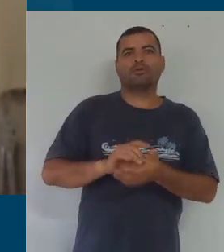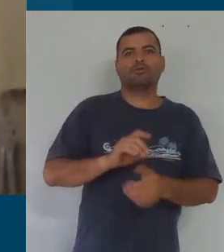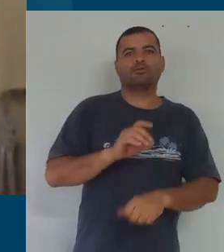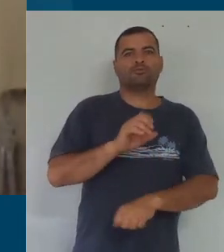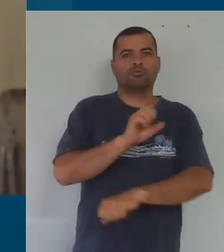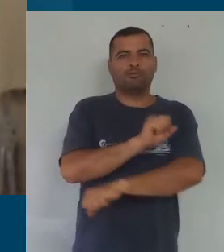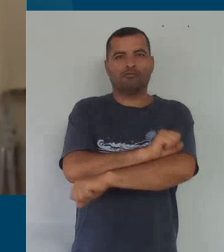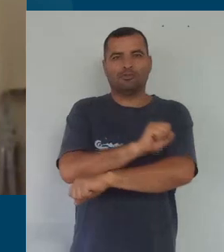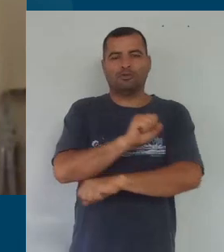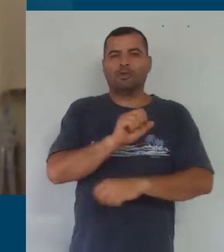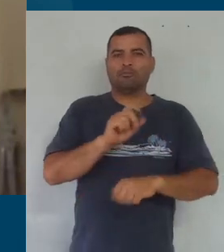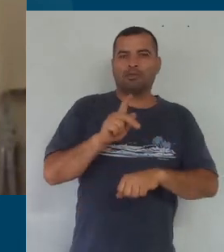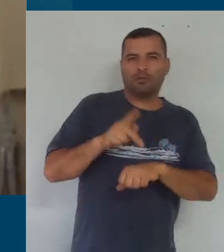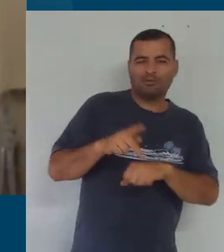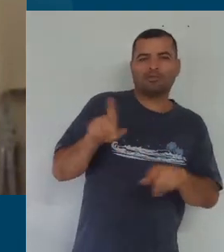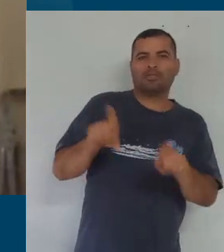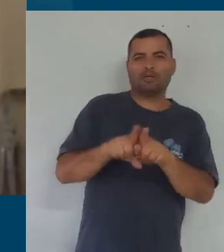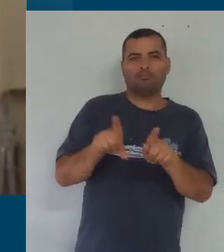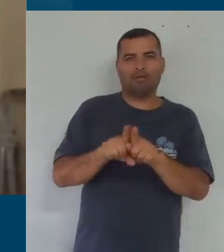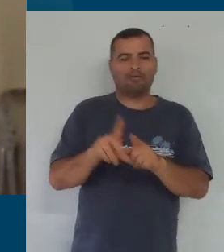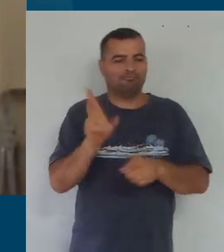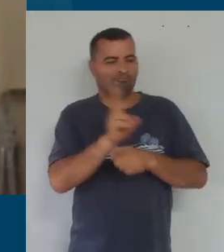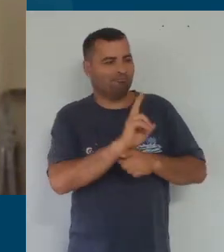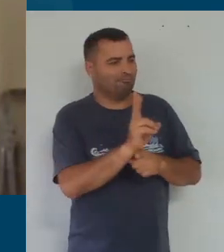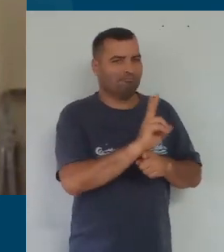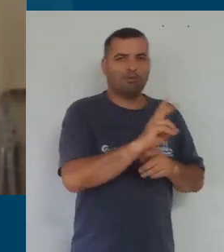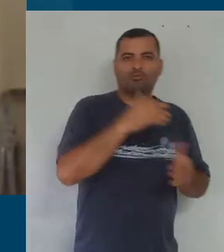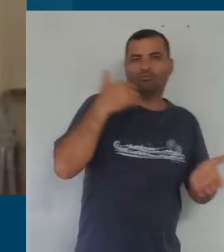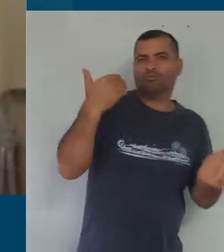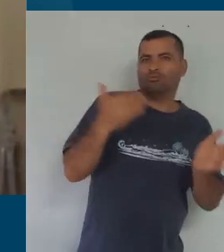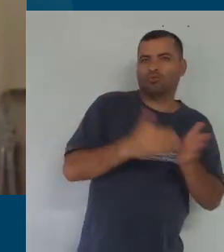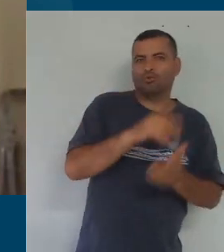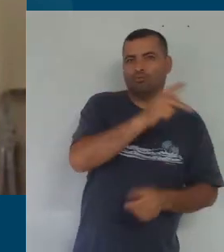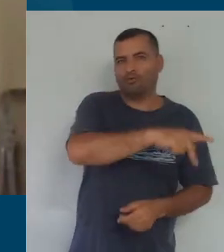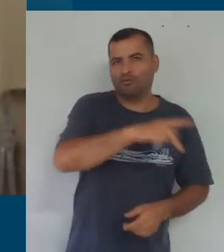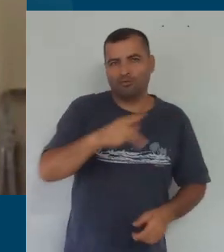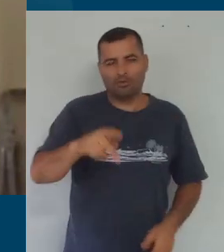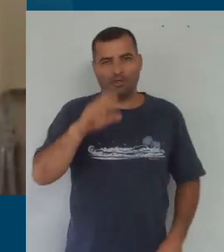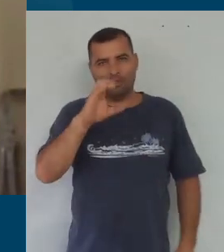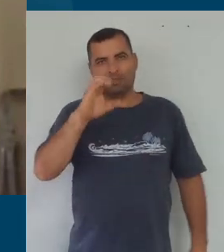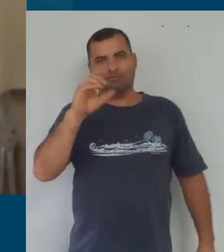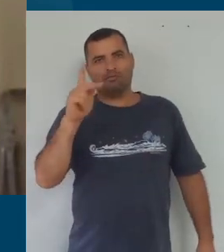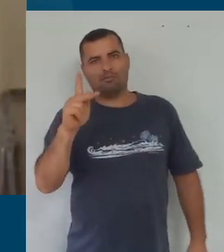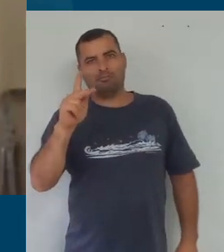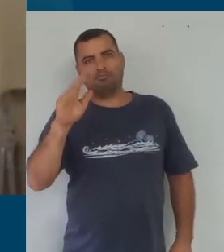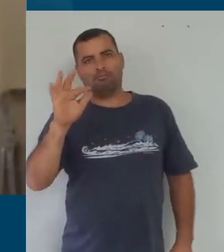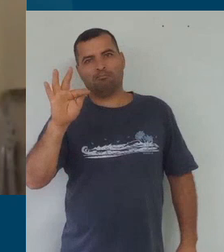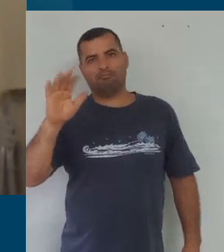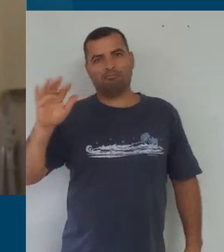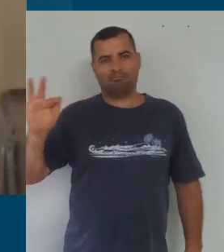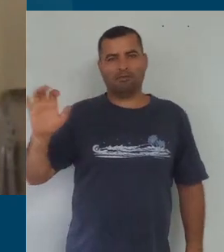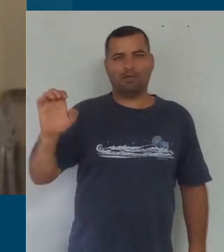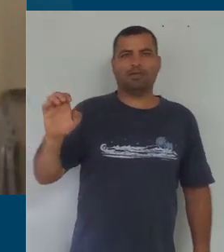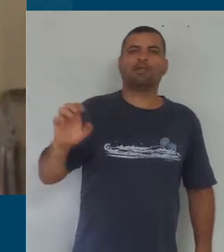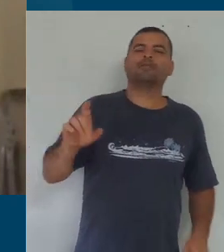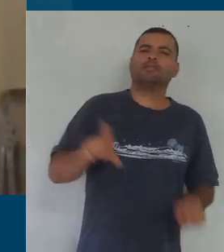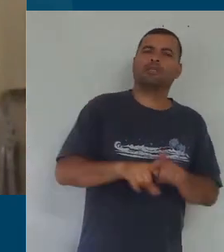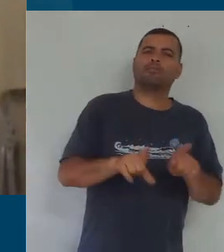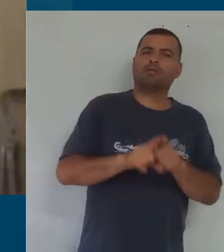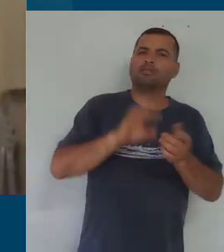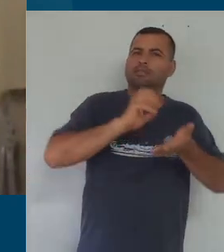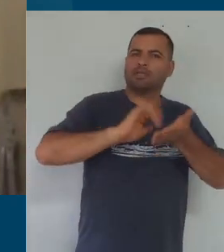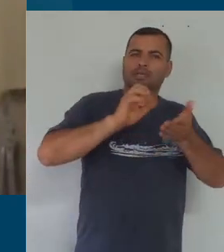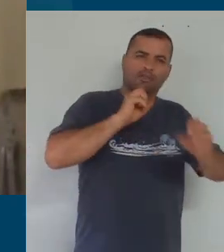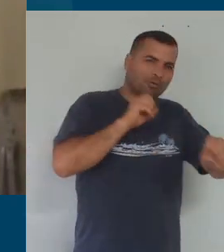departamento, coordenadores e professores de centro de formação, a Secretaria Municipal da Educação e